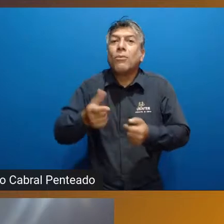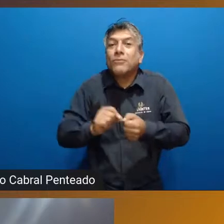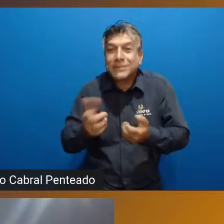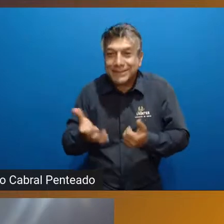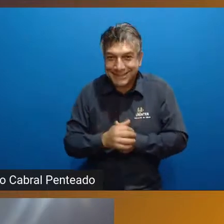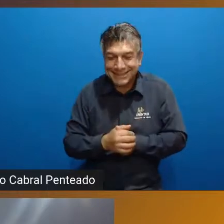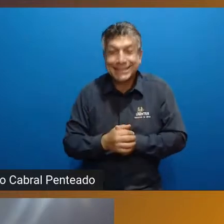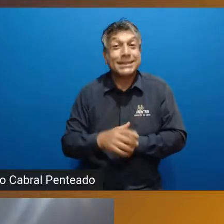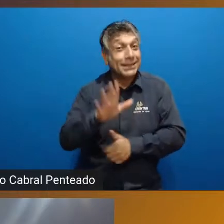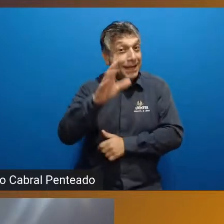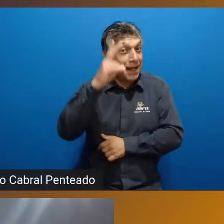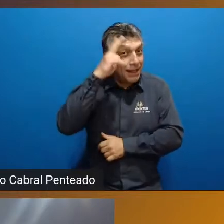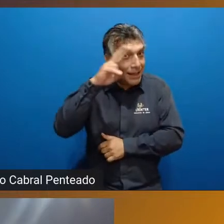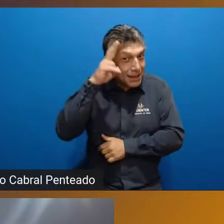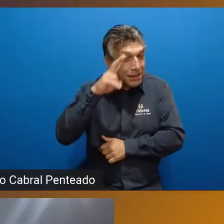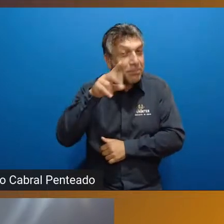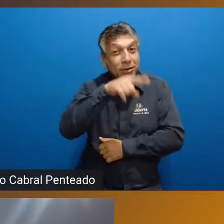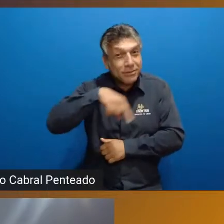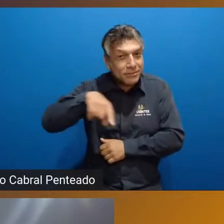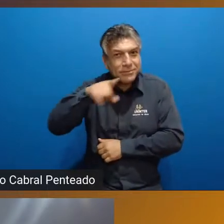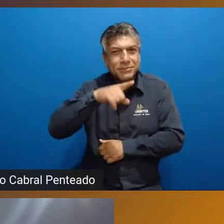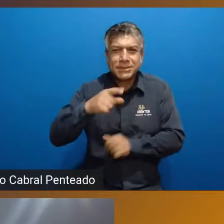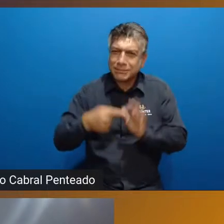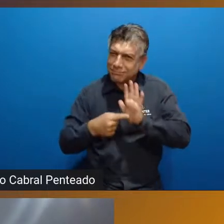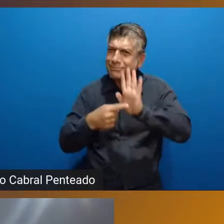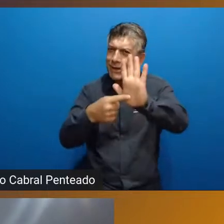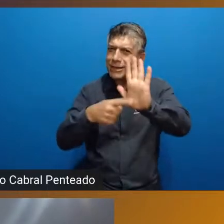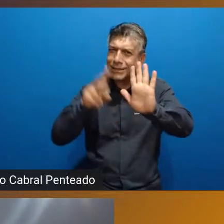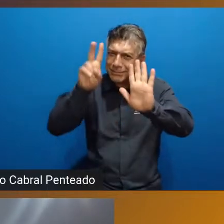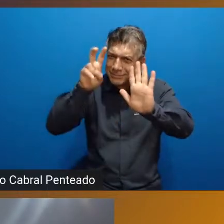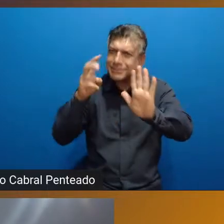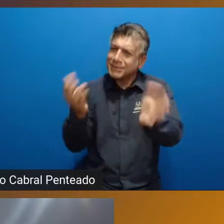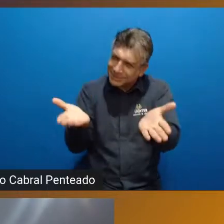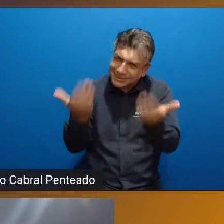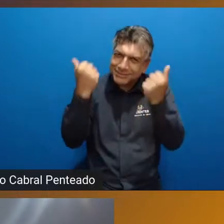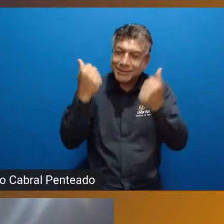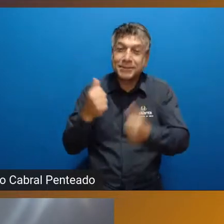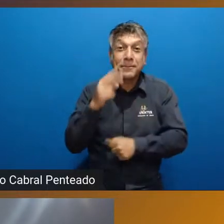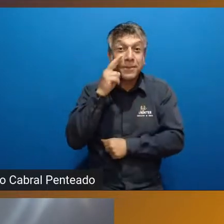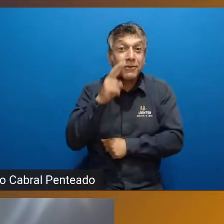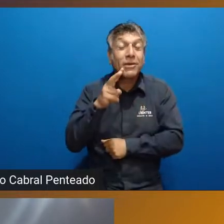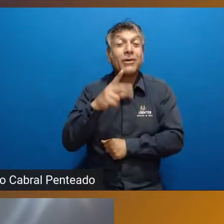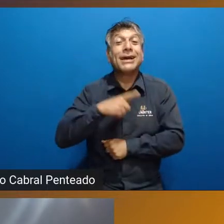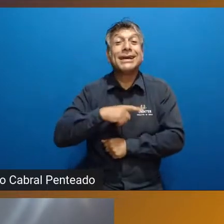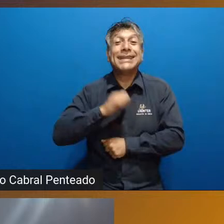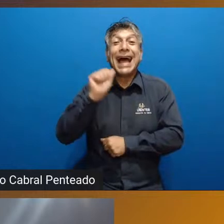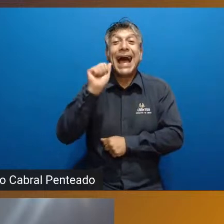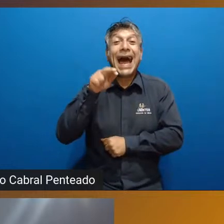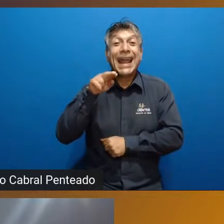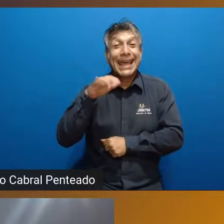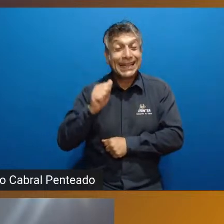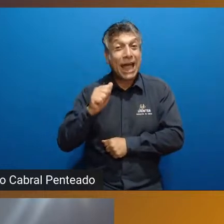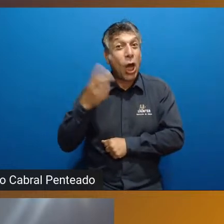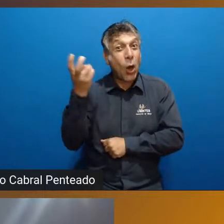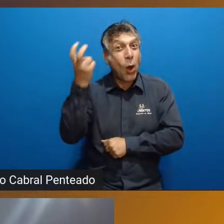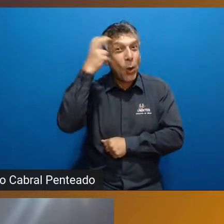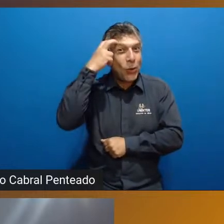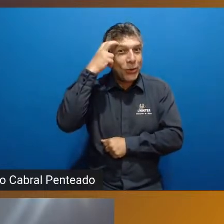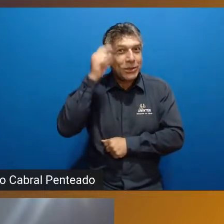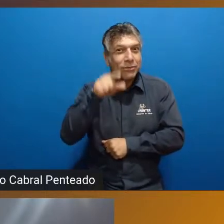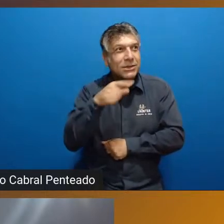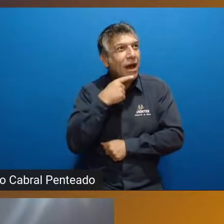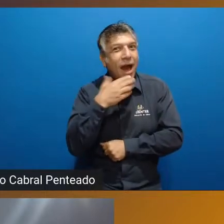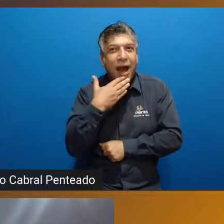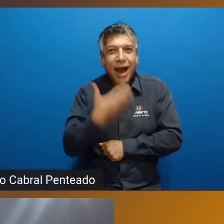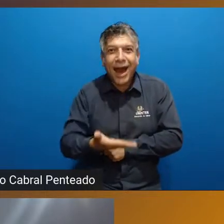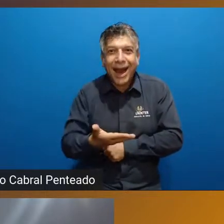lembrando, participem dos eventos que nós proporcionamos. Para quem assistiu à Arena Cultural, deve ter ficado maravilhado.